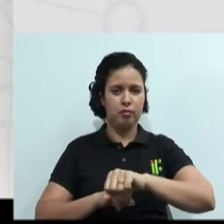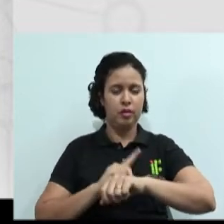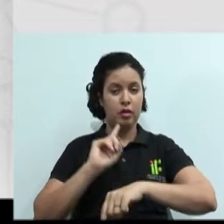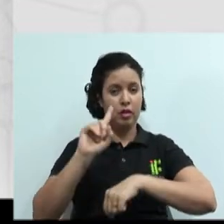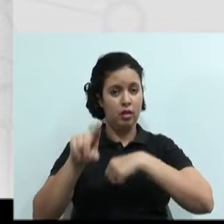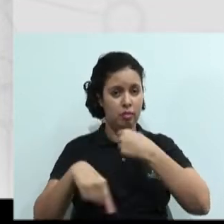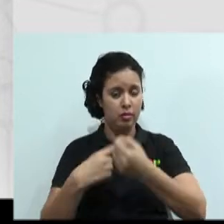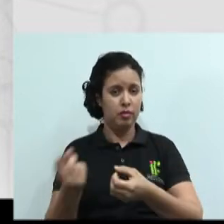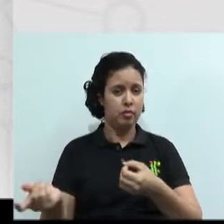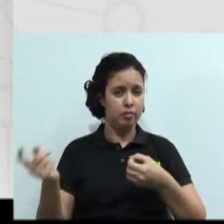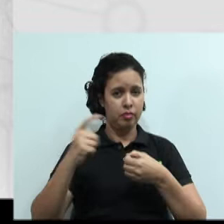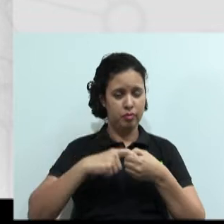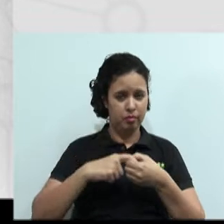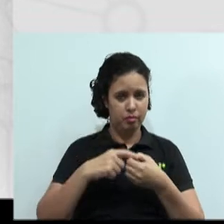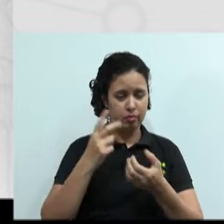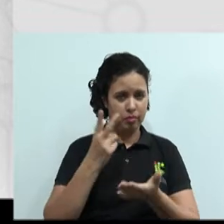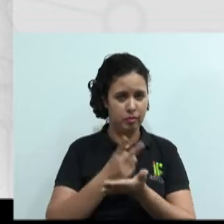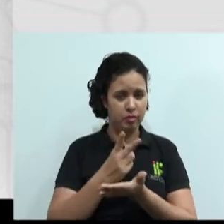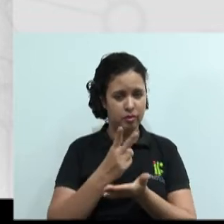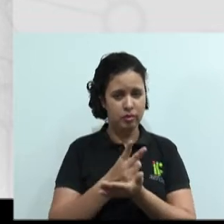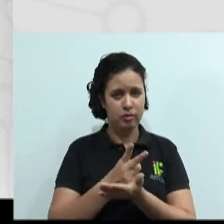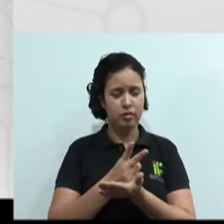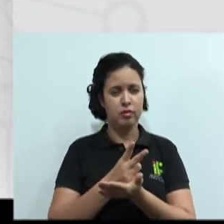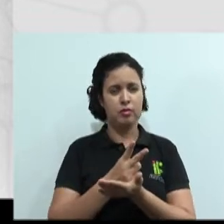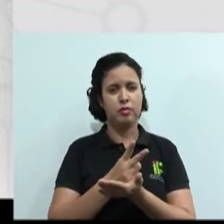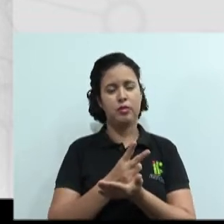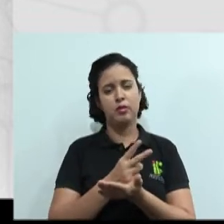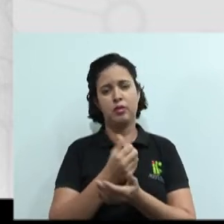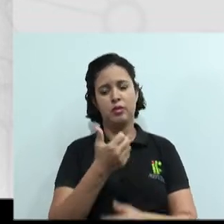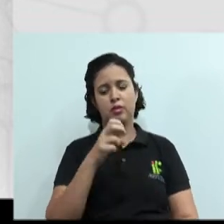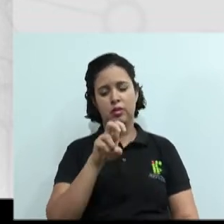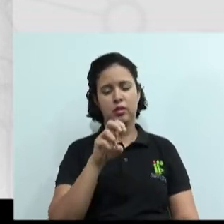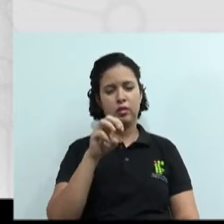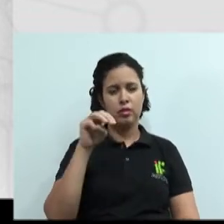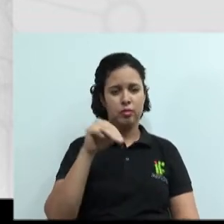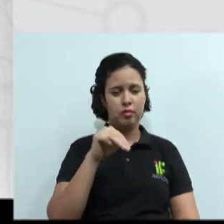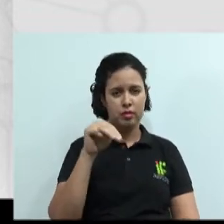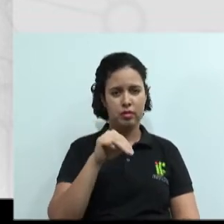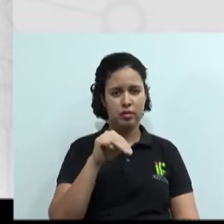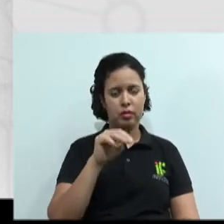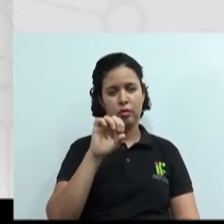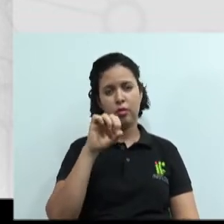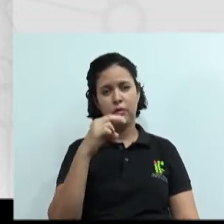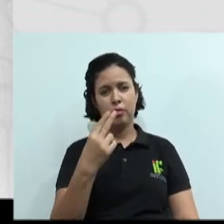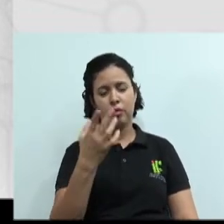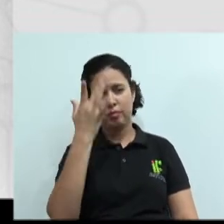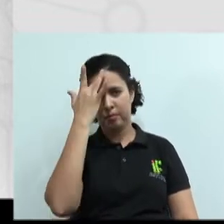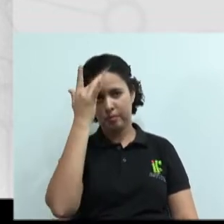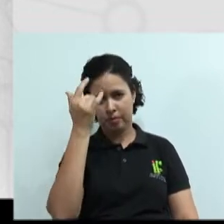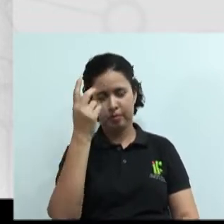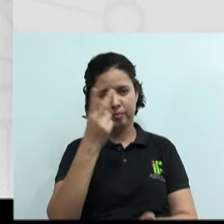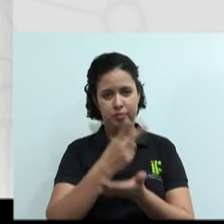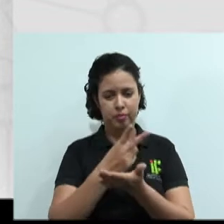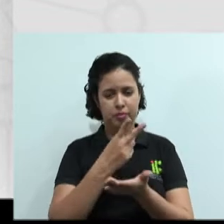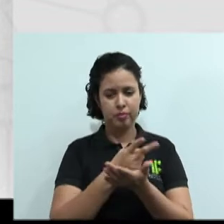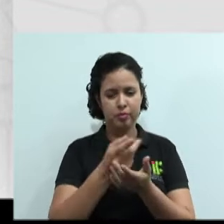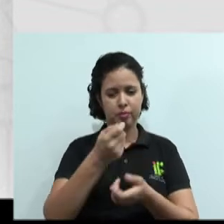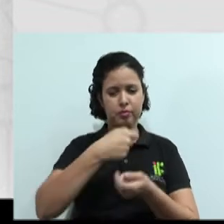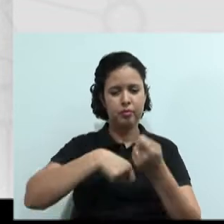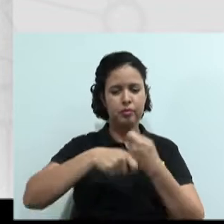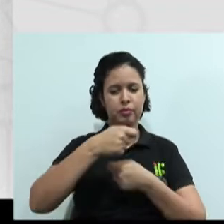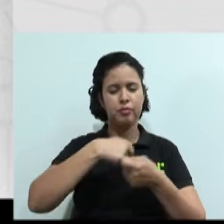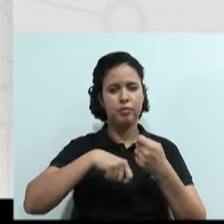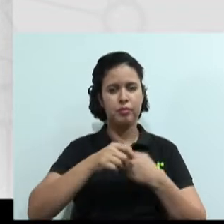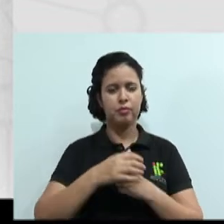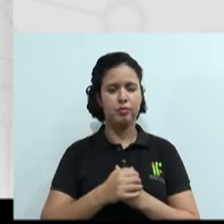15 minutos. Ou então, vamos para casa, vamos descansar um pouco, vamos refletir, e amanhã a gente volta e continua a negociação. Então,